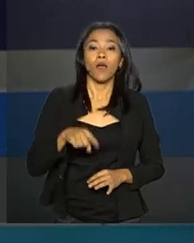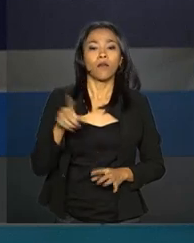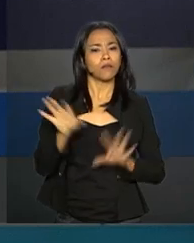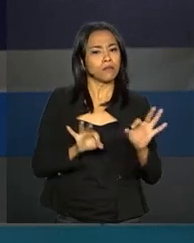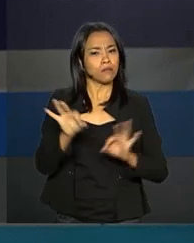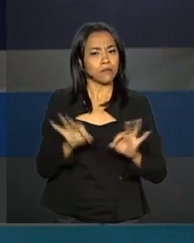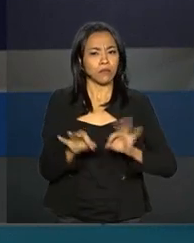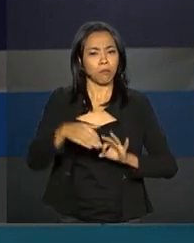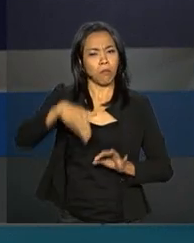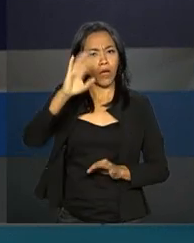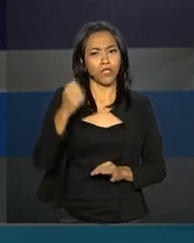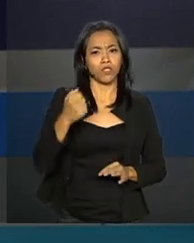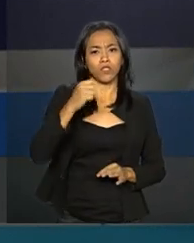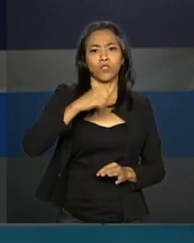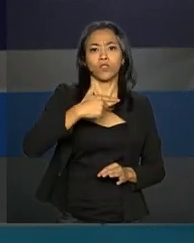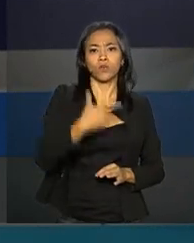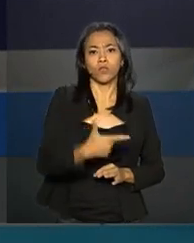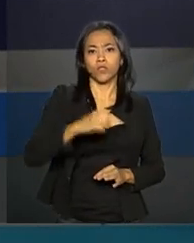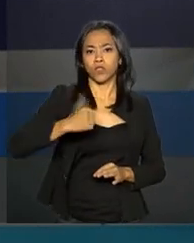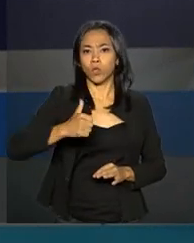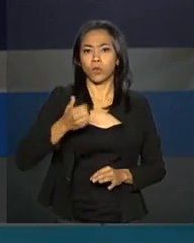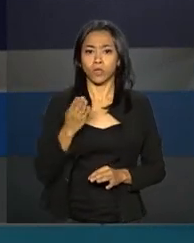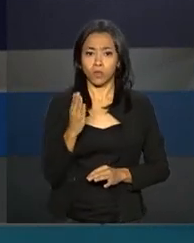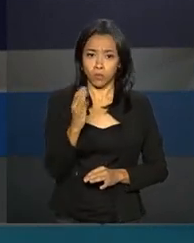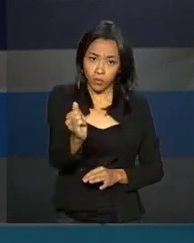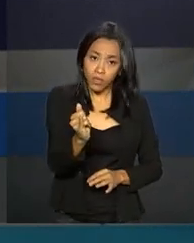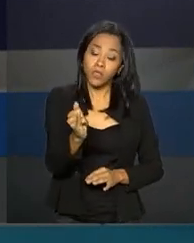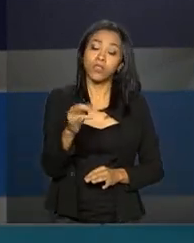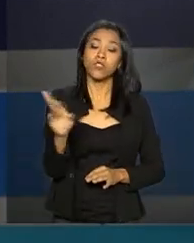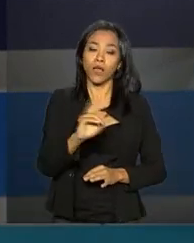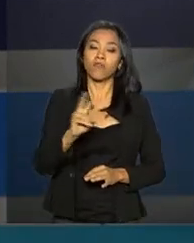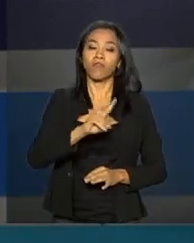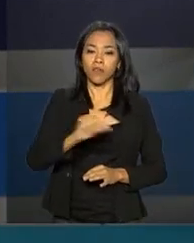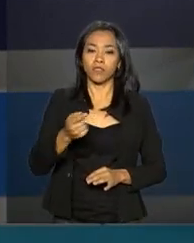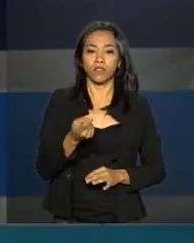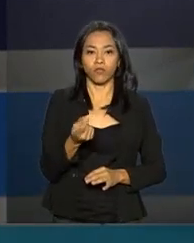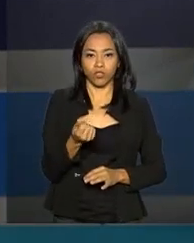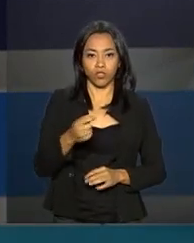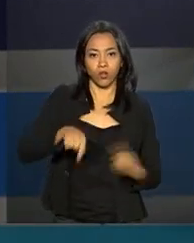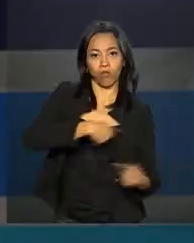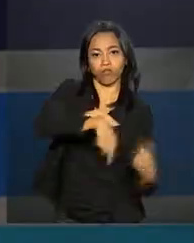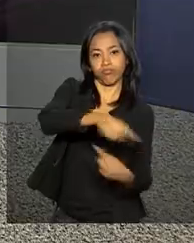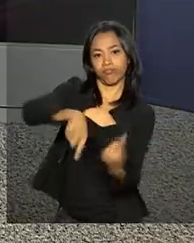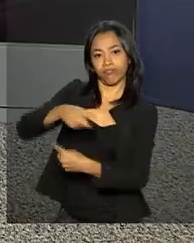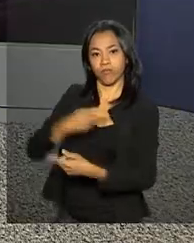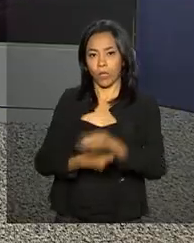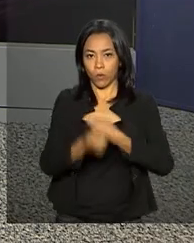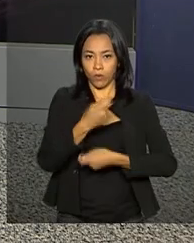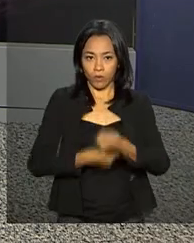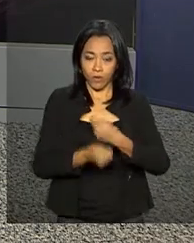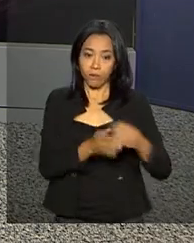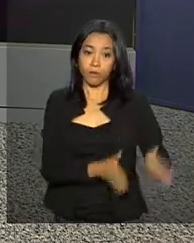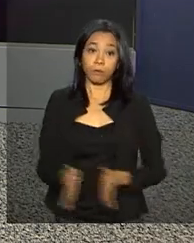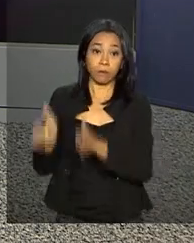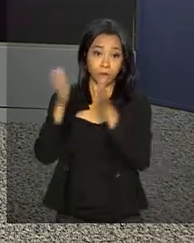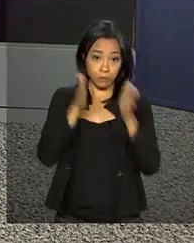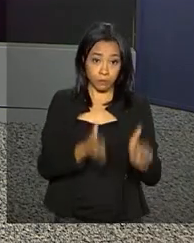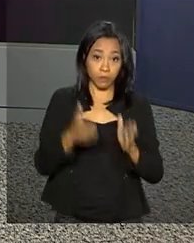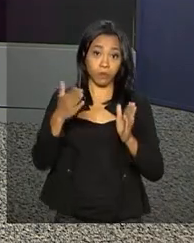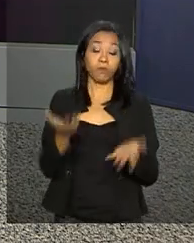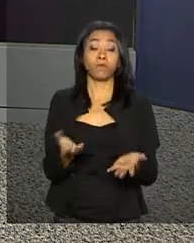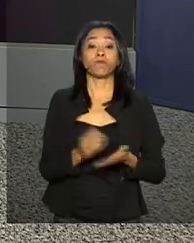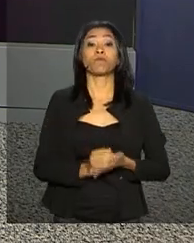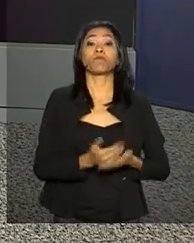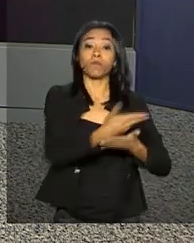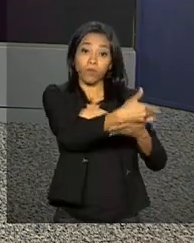é que mais de R$ 211 bilhões sejam injetados na economia. O boletim Focus do Banco Central,